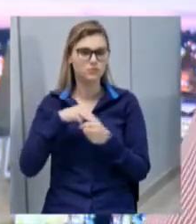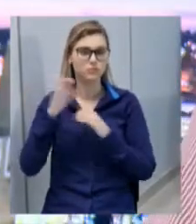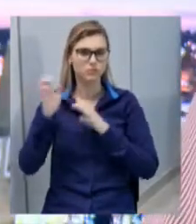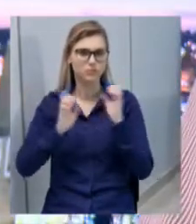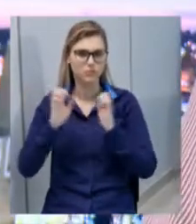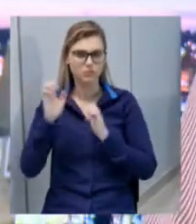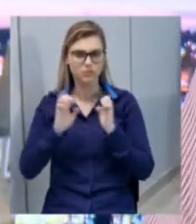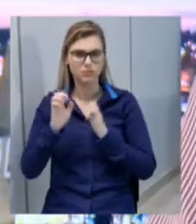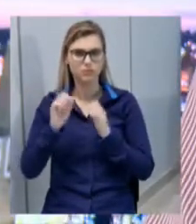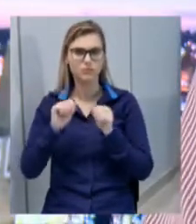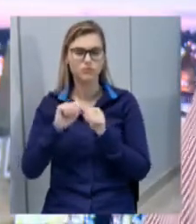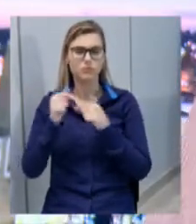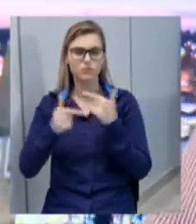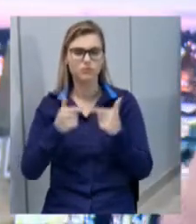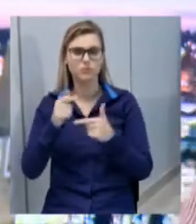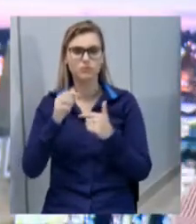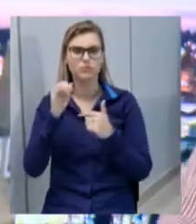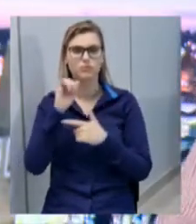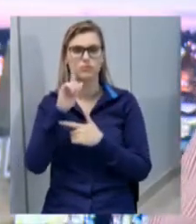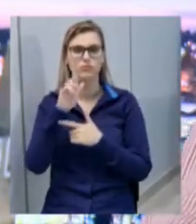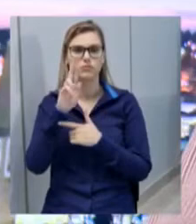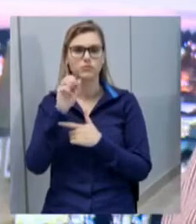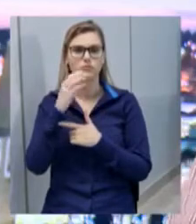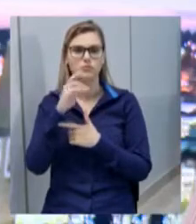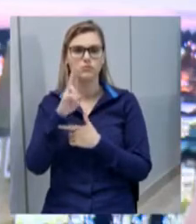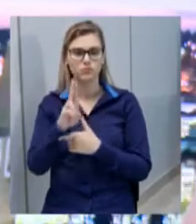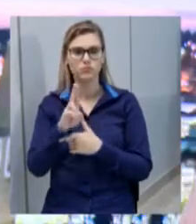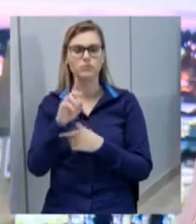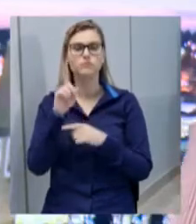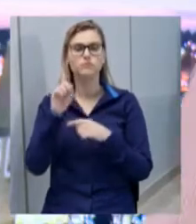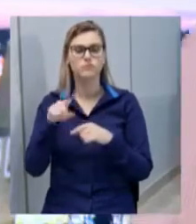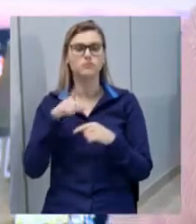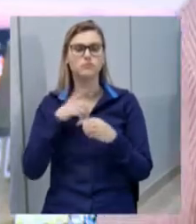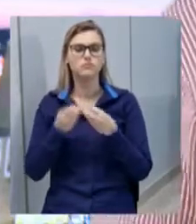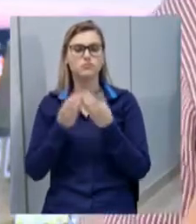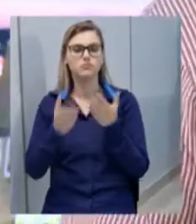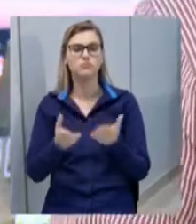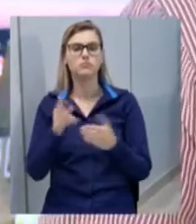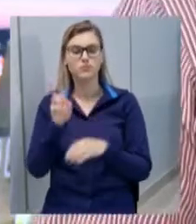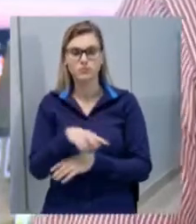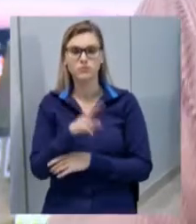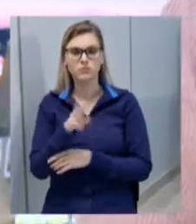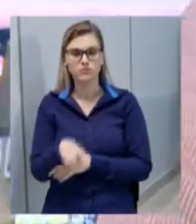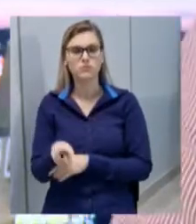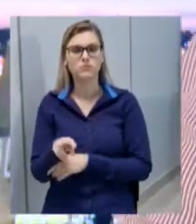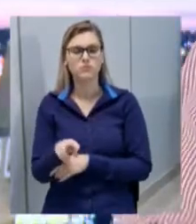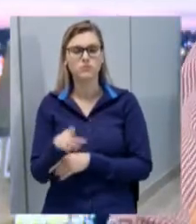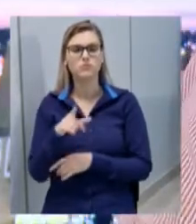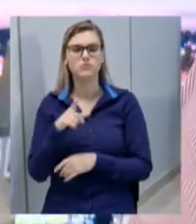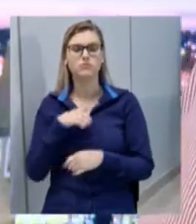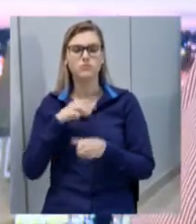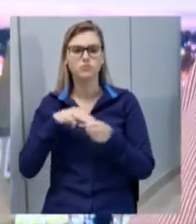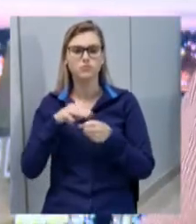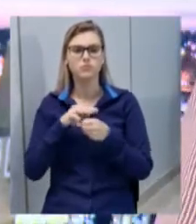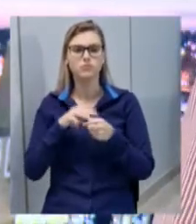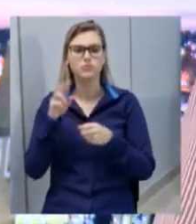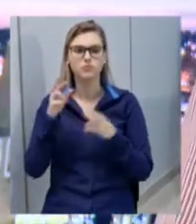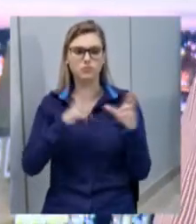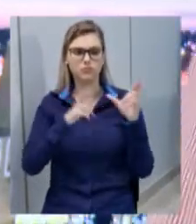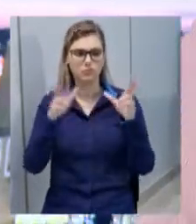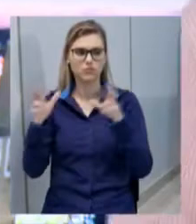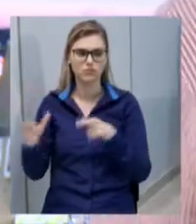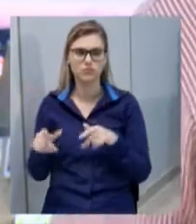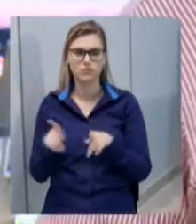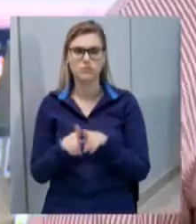empresa prestadora de serviços aí, a Iguaçu, ela tem a concessão para a Xancherê, mais alguns municípios aqui da região. Então, cabe, sim, essa